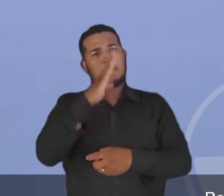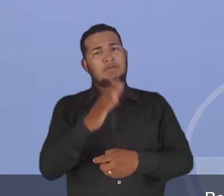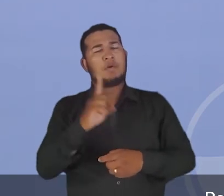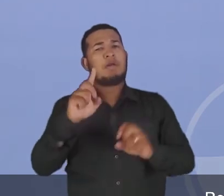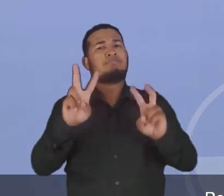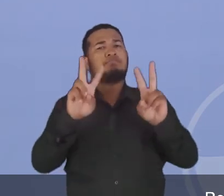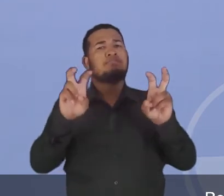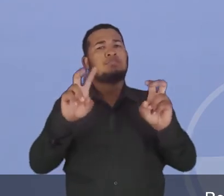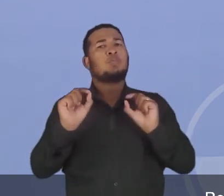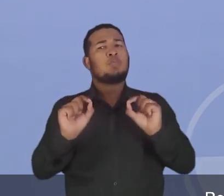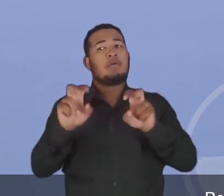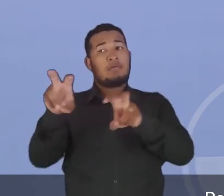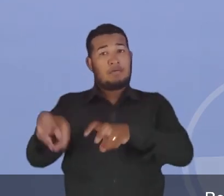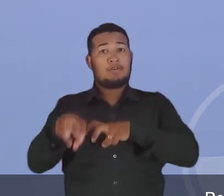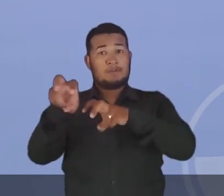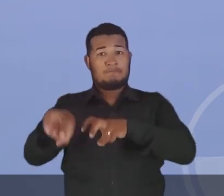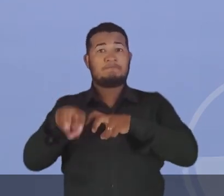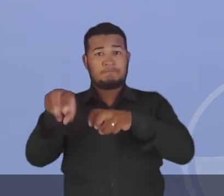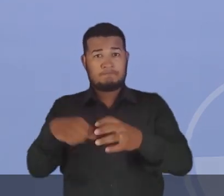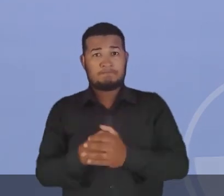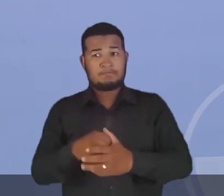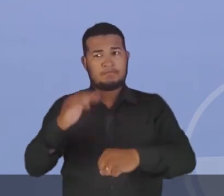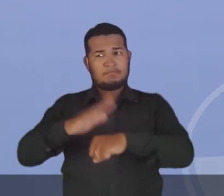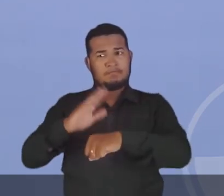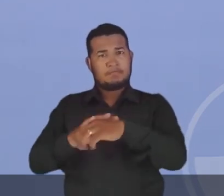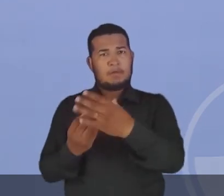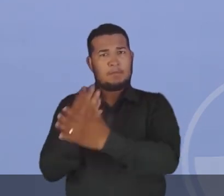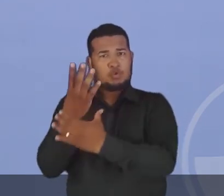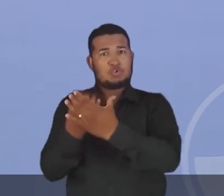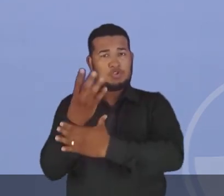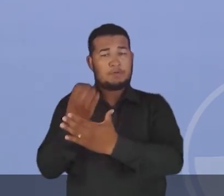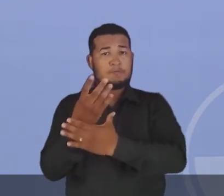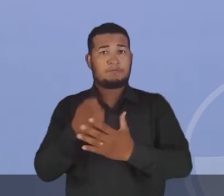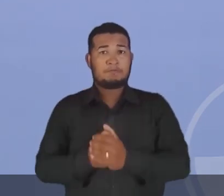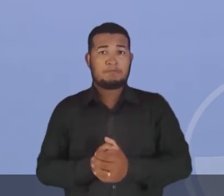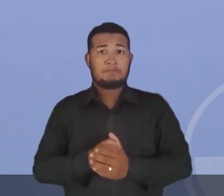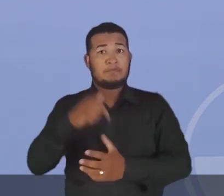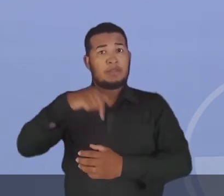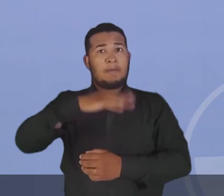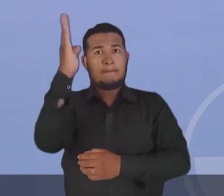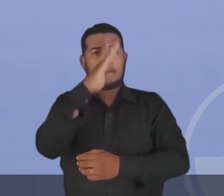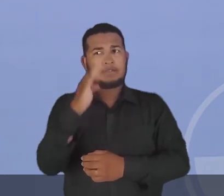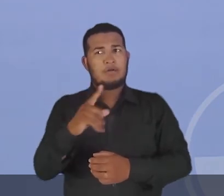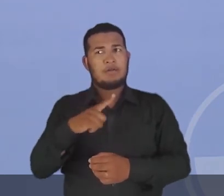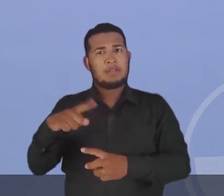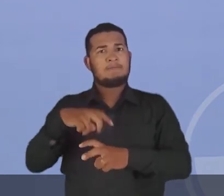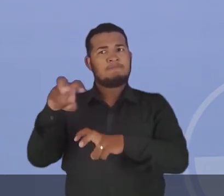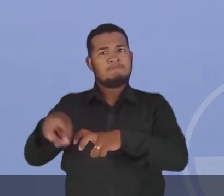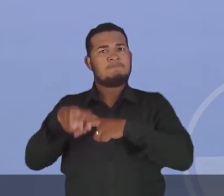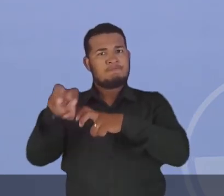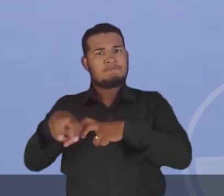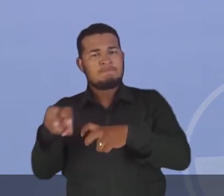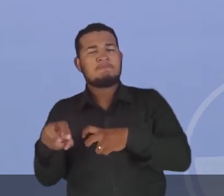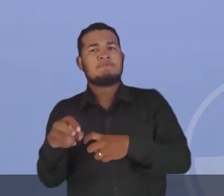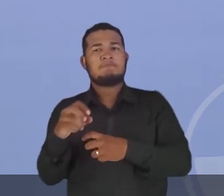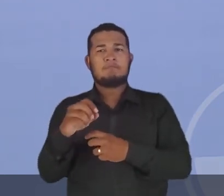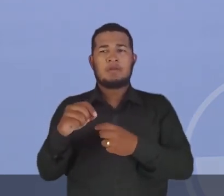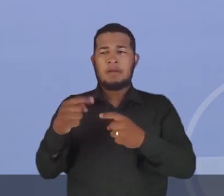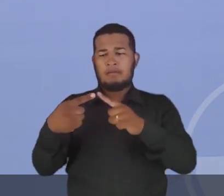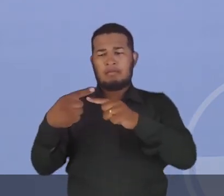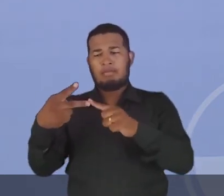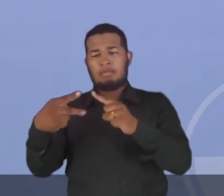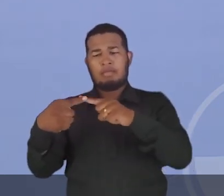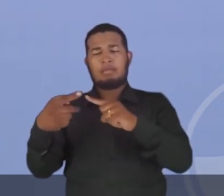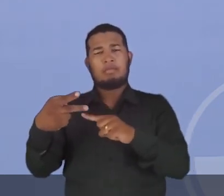relacionado à sua agricultura, à sua produção. Brasil, tanto na produção intensiva como extensiva, nas formas de